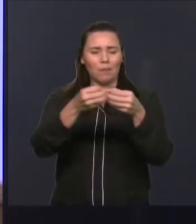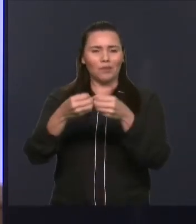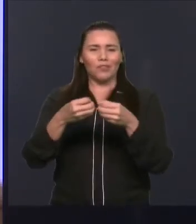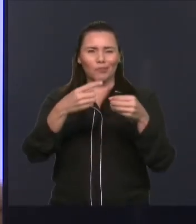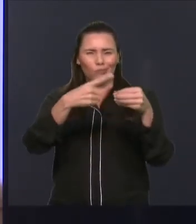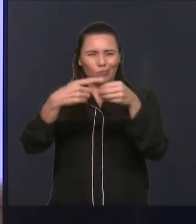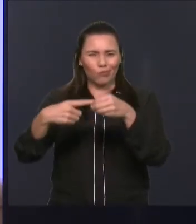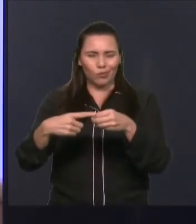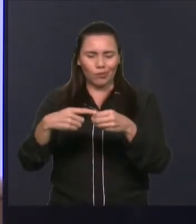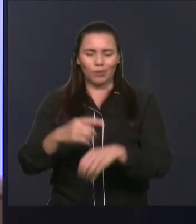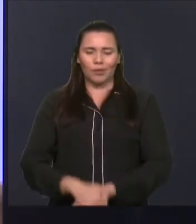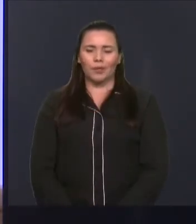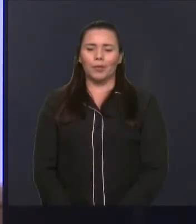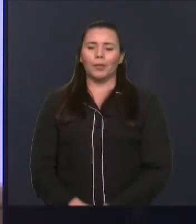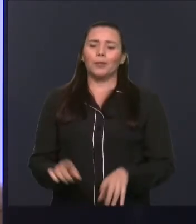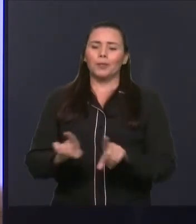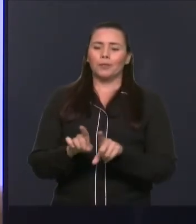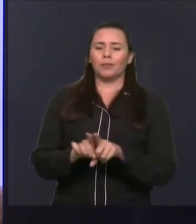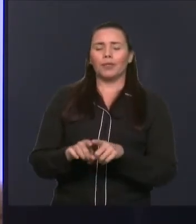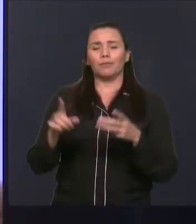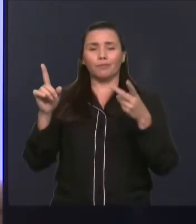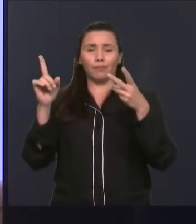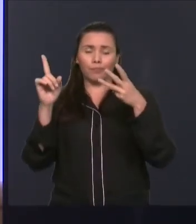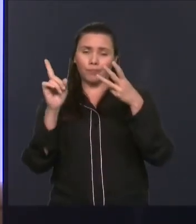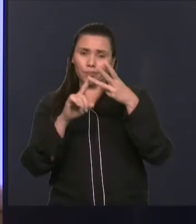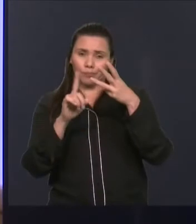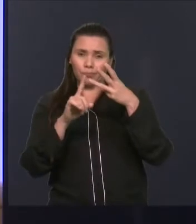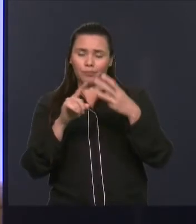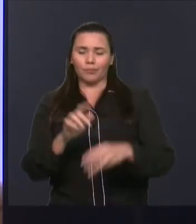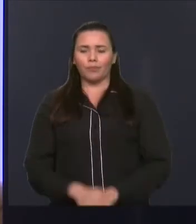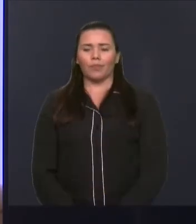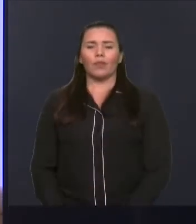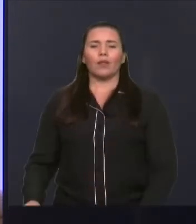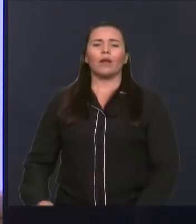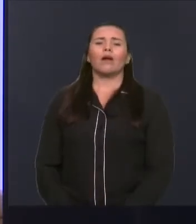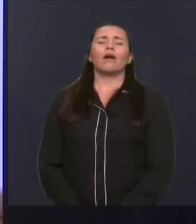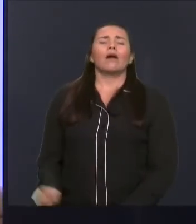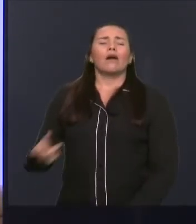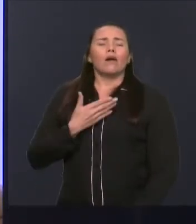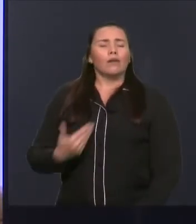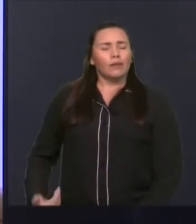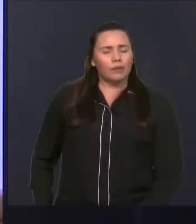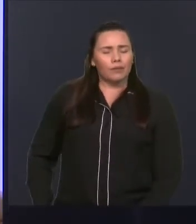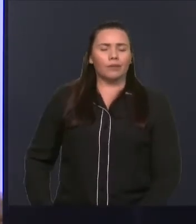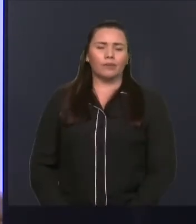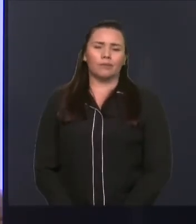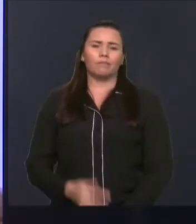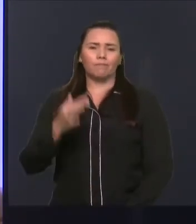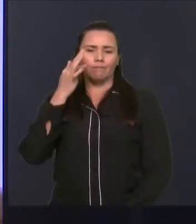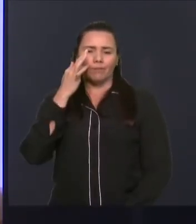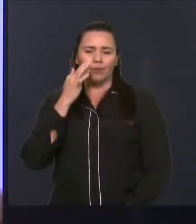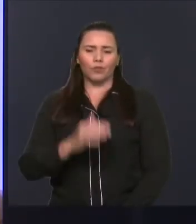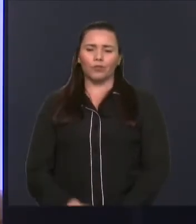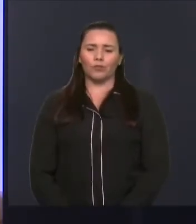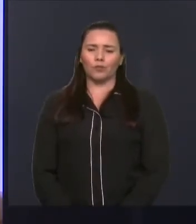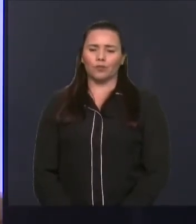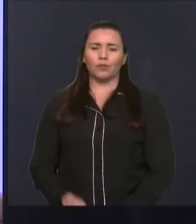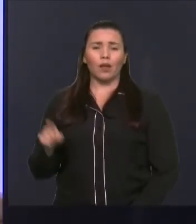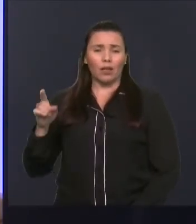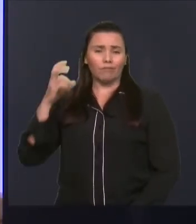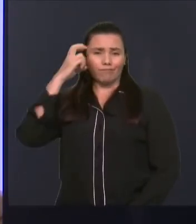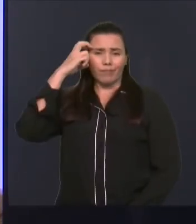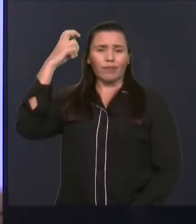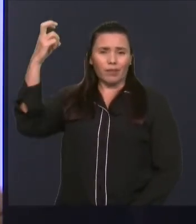aqui o nosso governador pela sensatez, pela sua interferência que ele tem